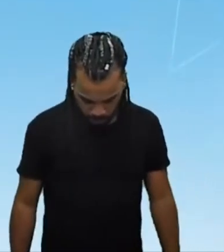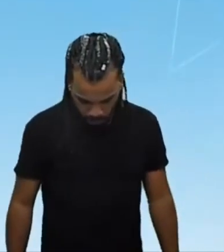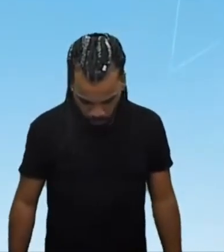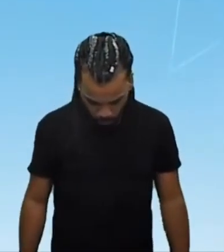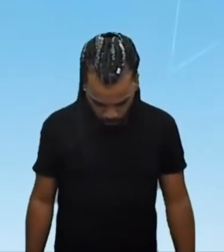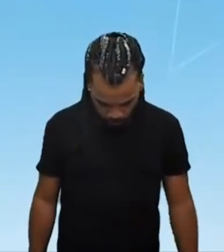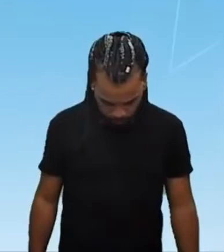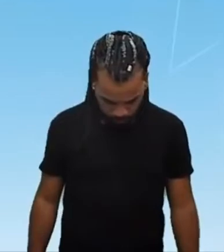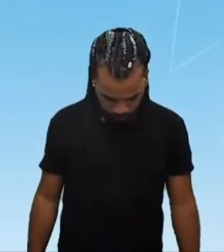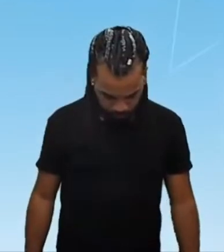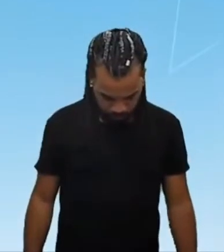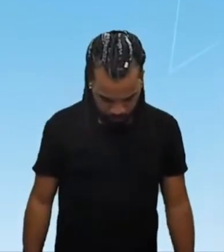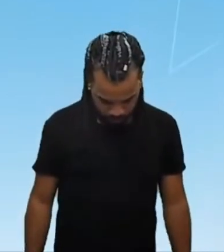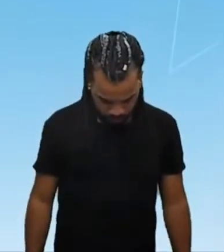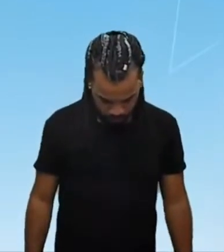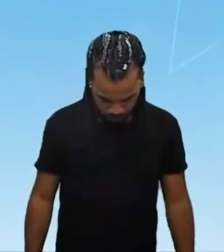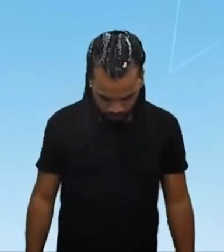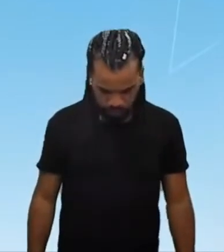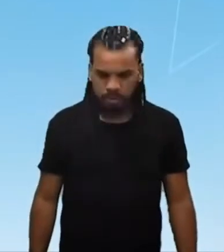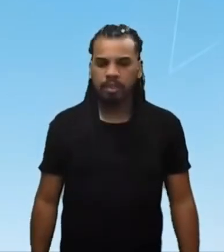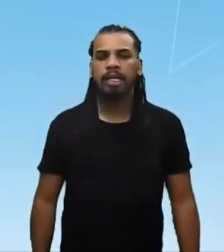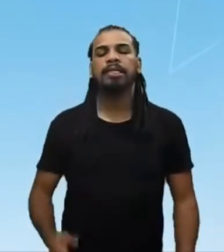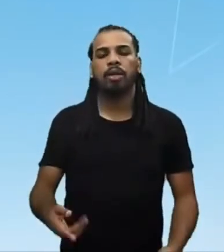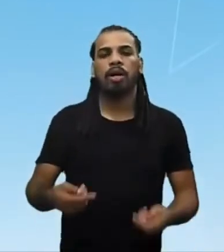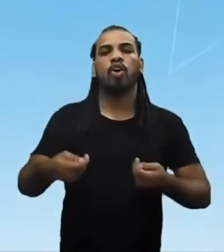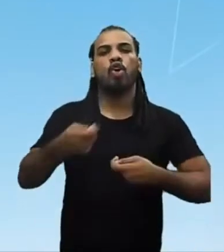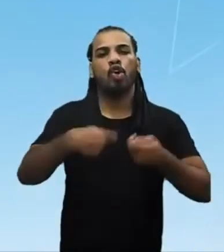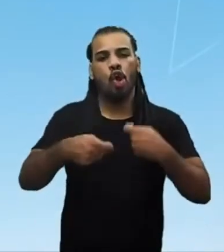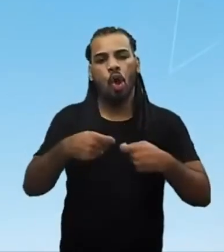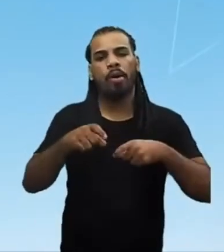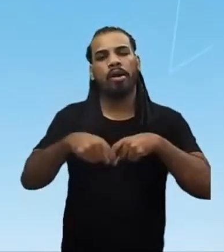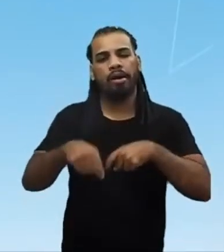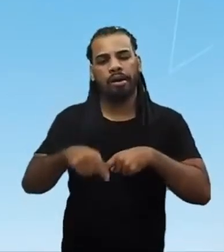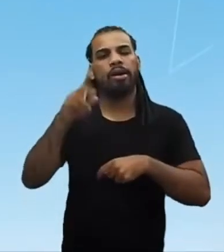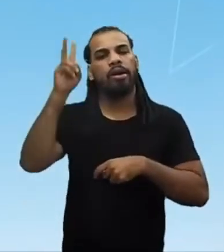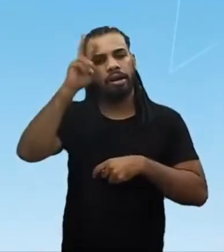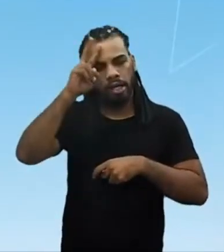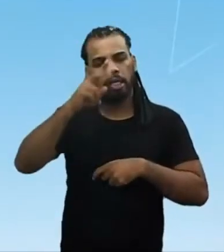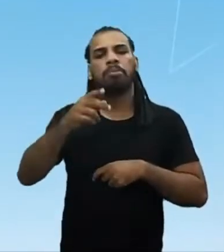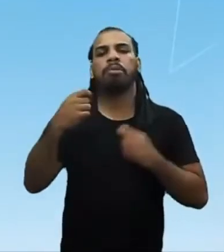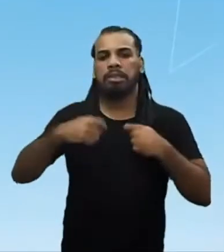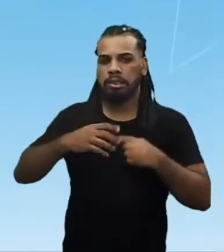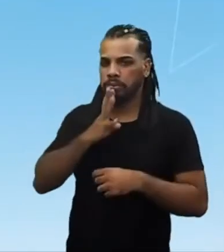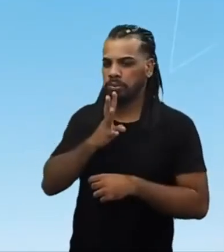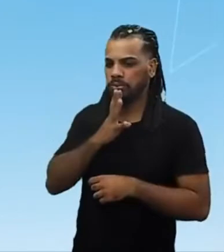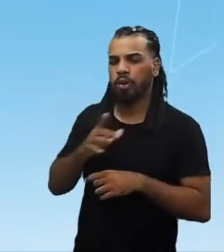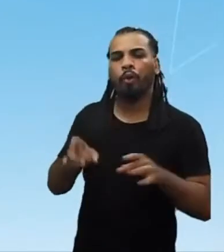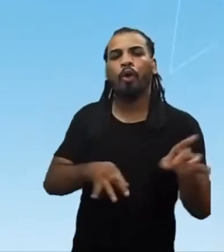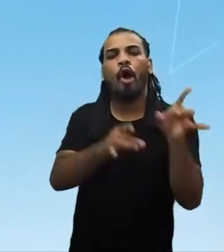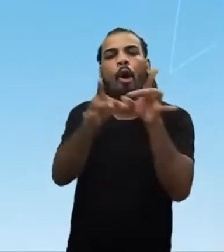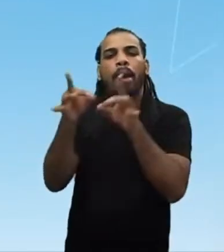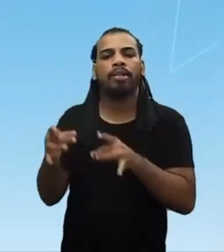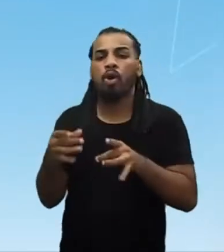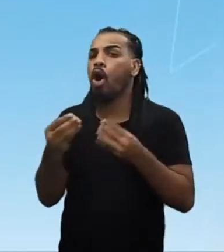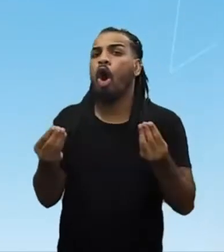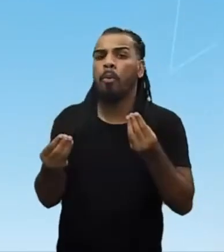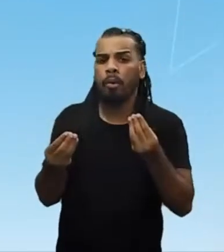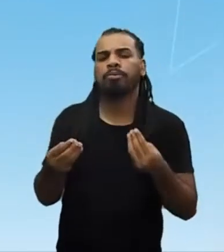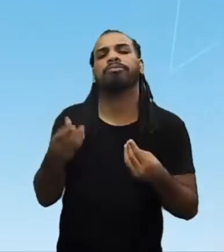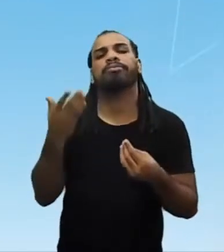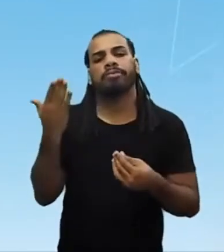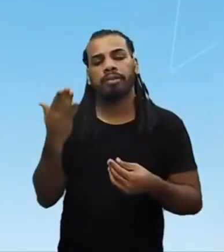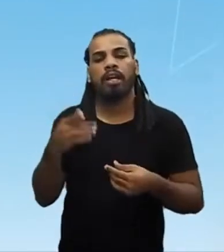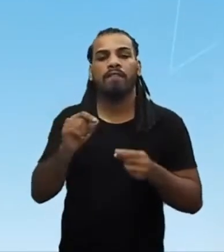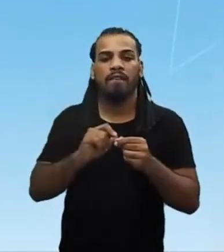questão agrícola, também é importante lembrar do comércio. Os Incas praticavam o comércio e a